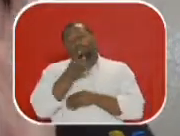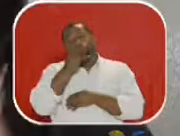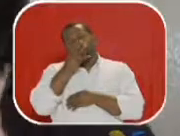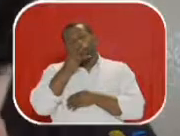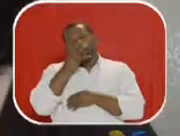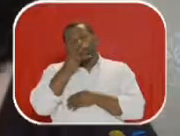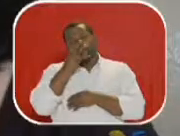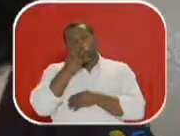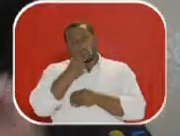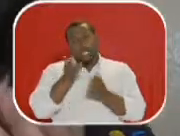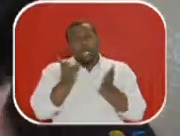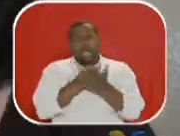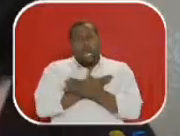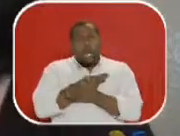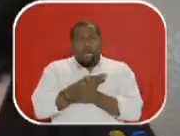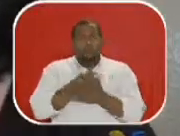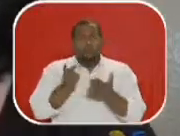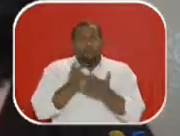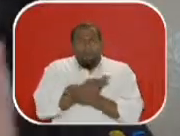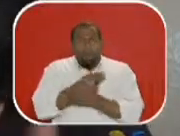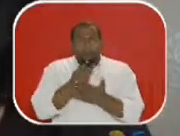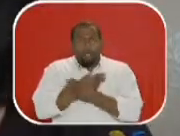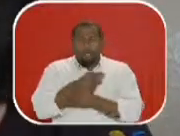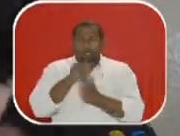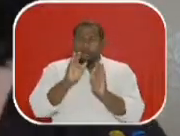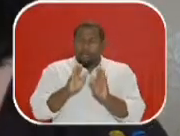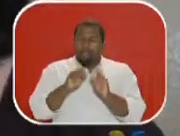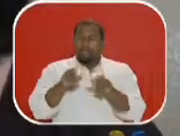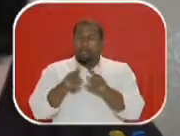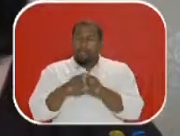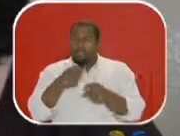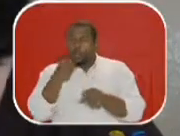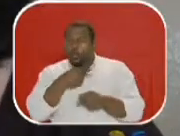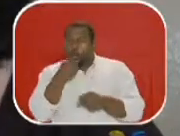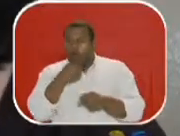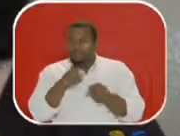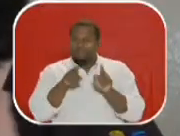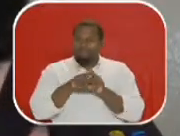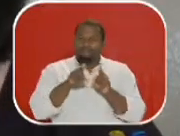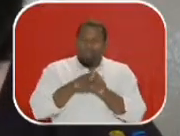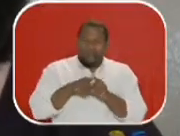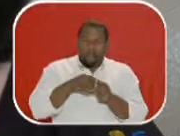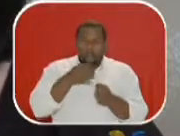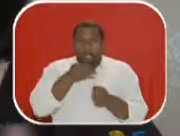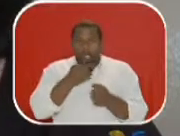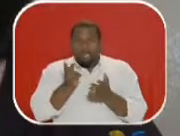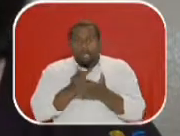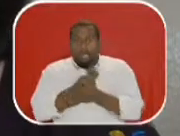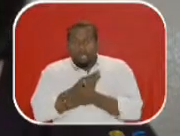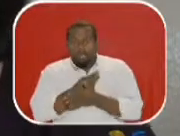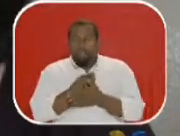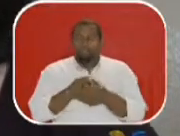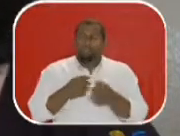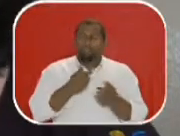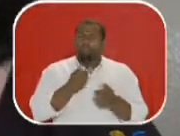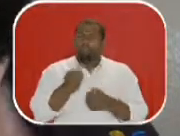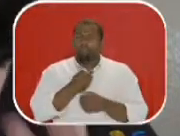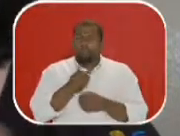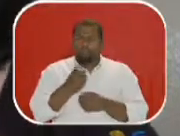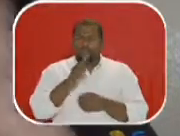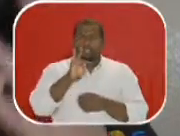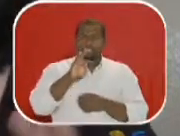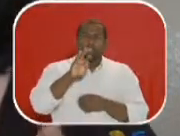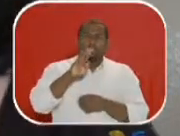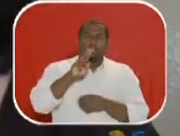observou as tragédias, sobretudo. Na verdade, a tragédia é a comédia. Embora o livro sobre a comédia tenha se perdido, né? Então,